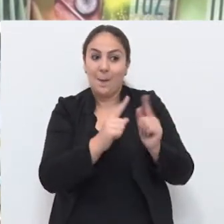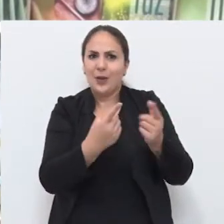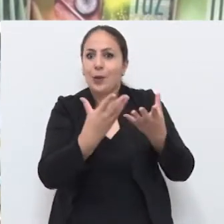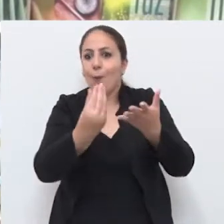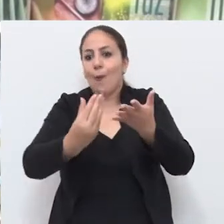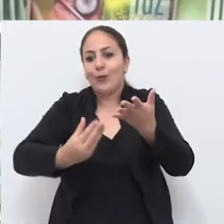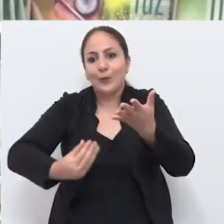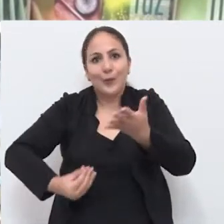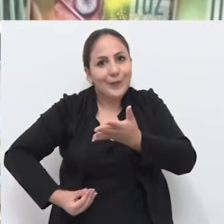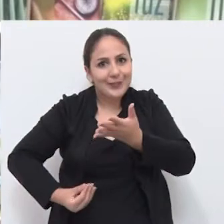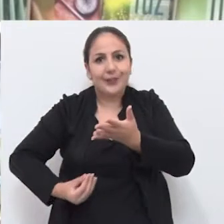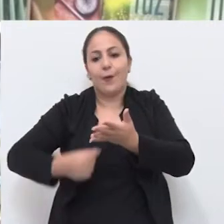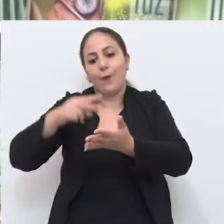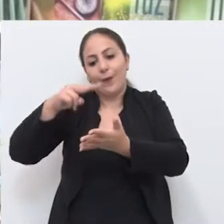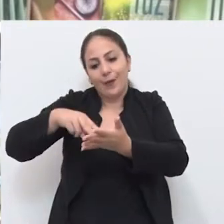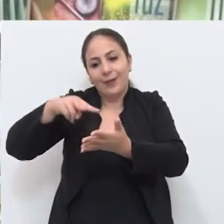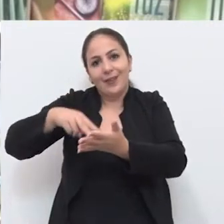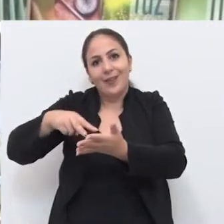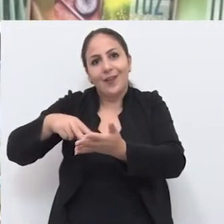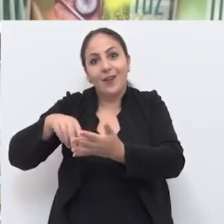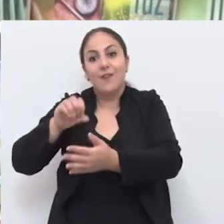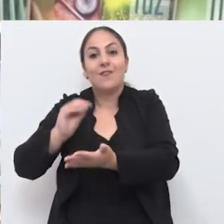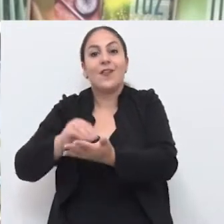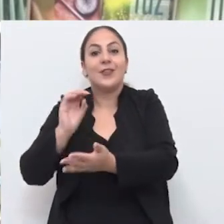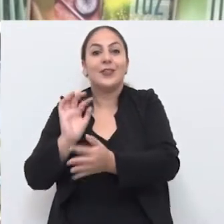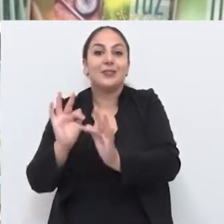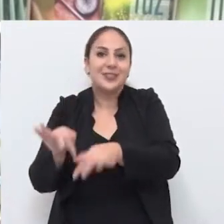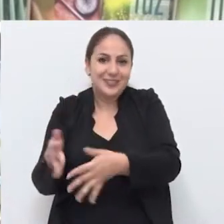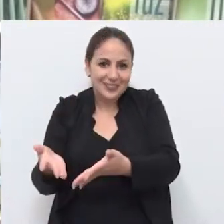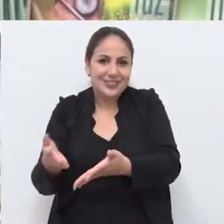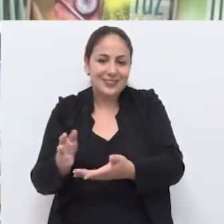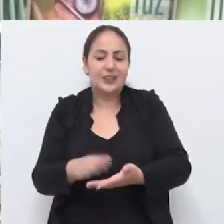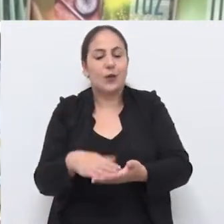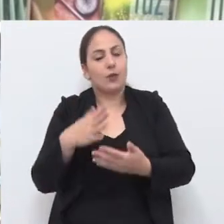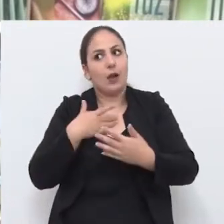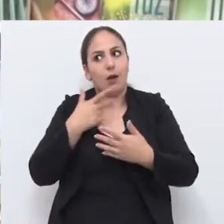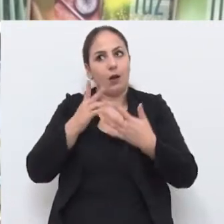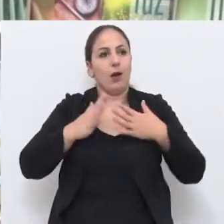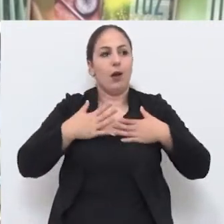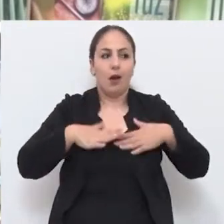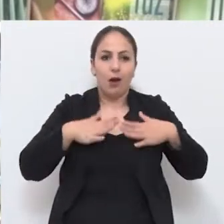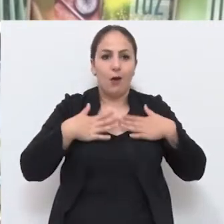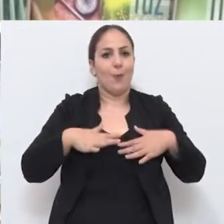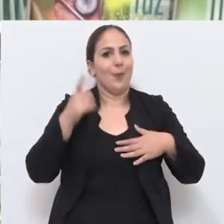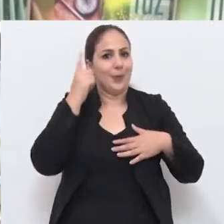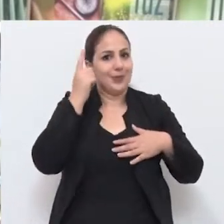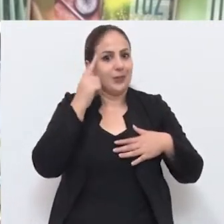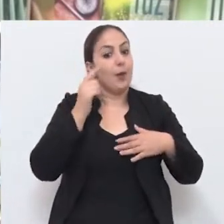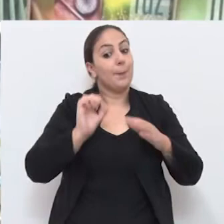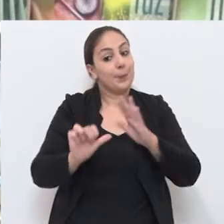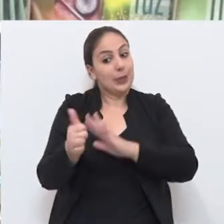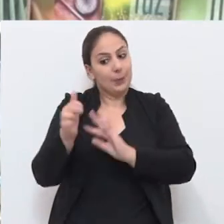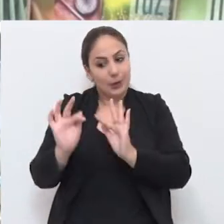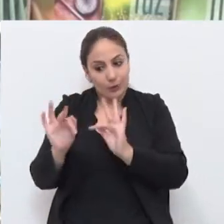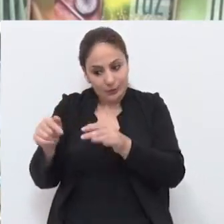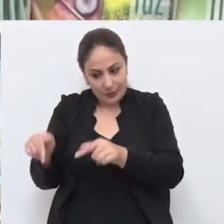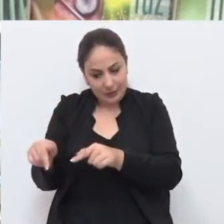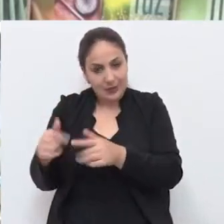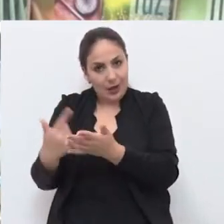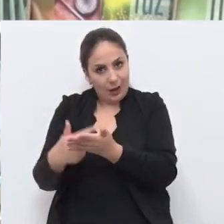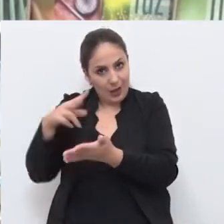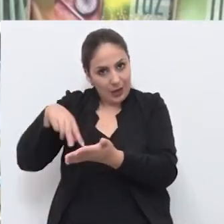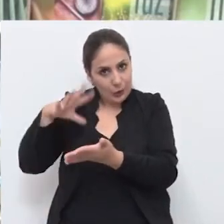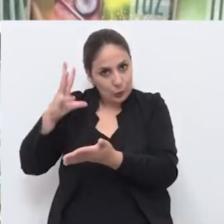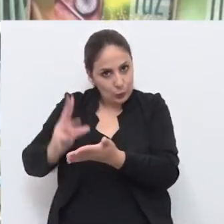livros, só que eu tenho vários que eu não tenho terminados e que estão lá em casa. E daí eu digo para mim mesma, calma, vamos